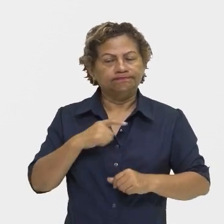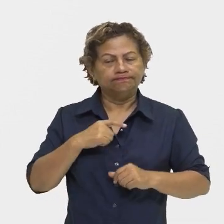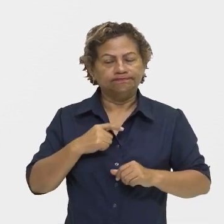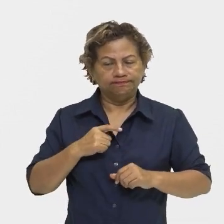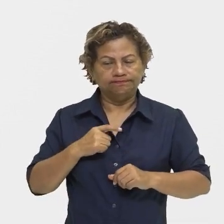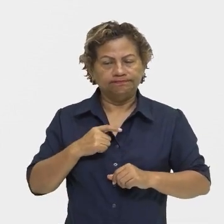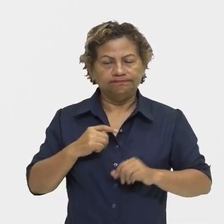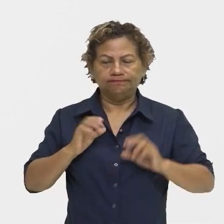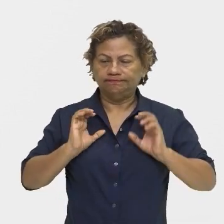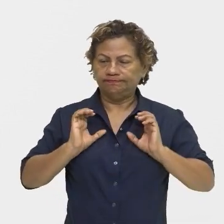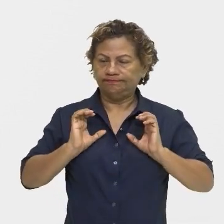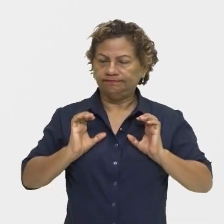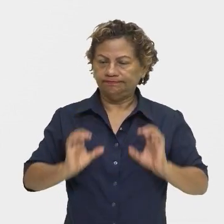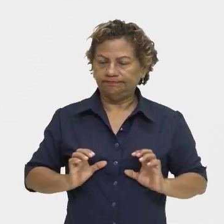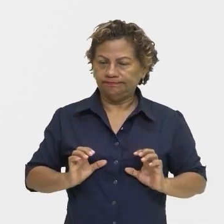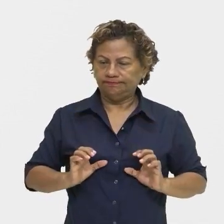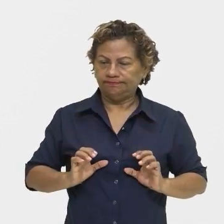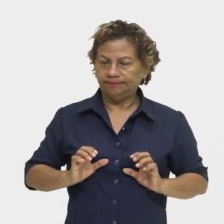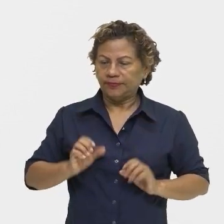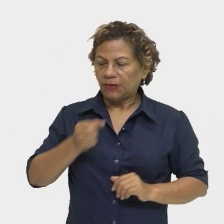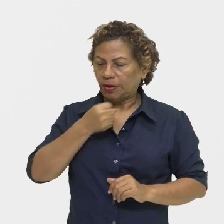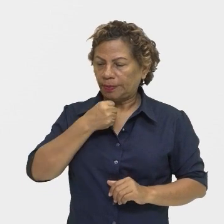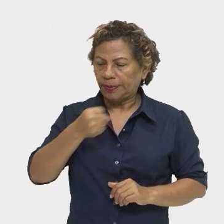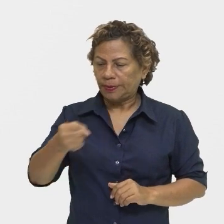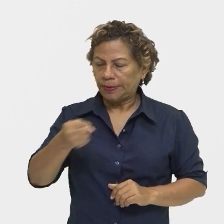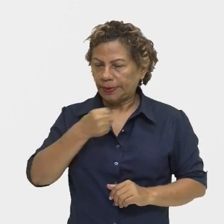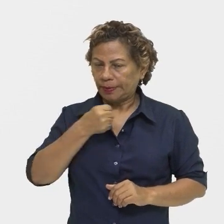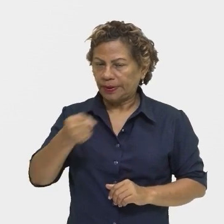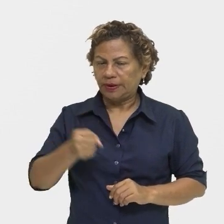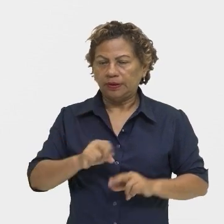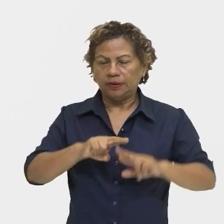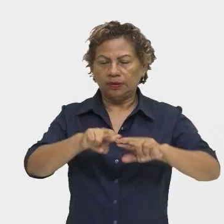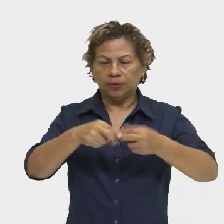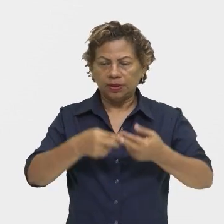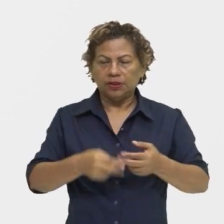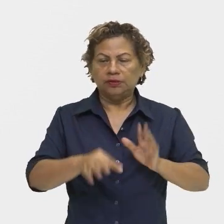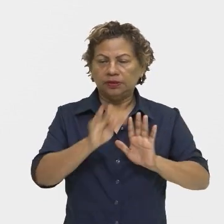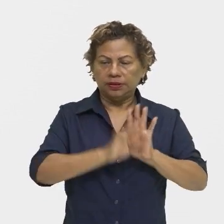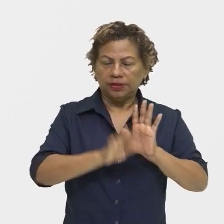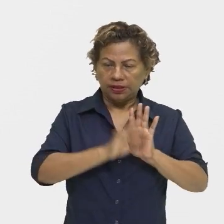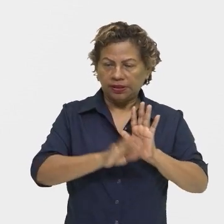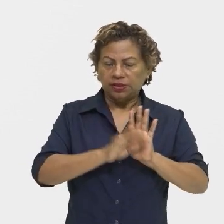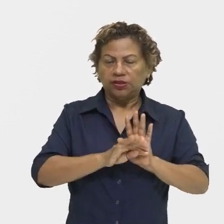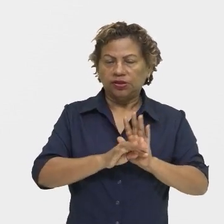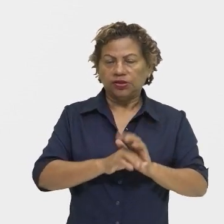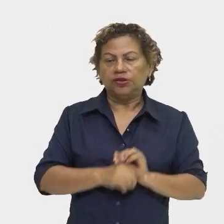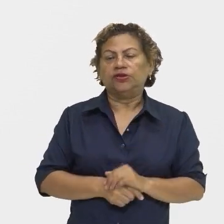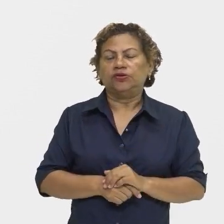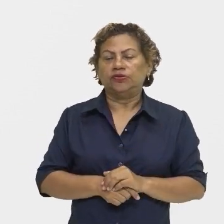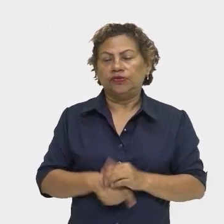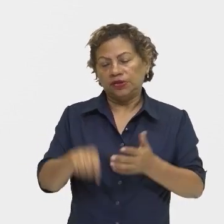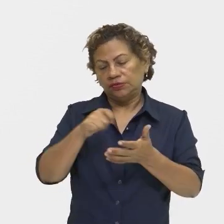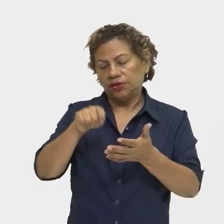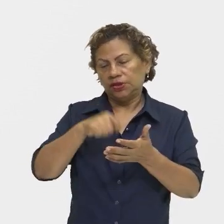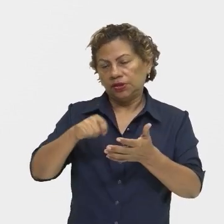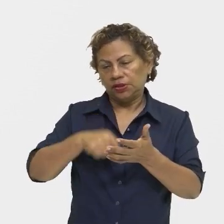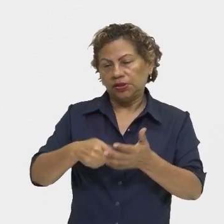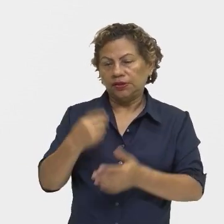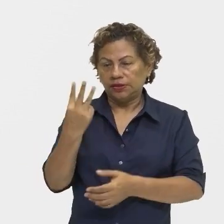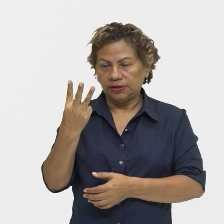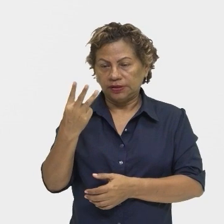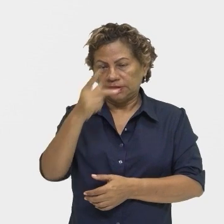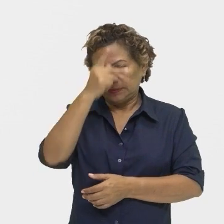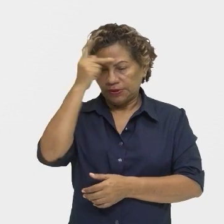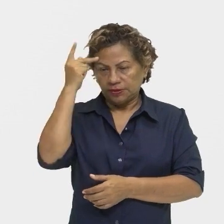Que ele vai noticiar o fato. Então, por isso que o texto vai ser escrito em terceira pessoa, tá? Então,